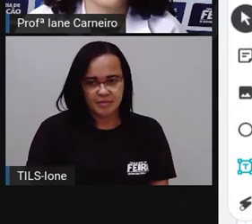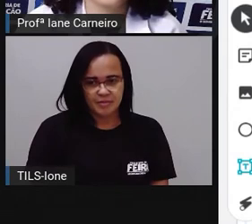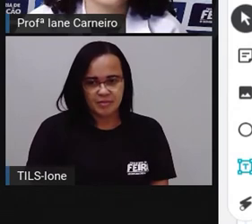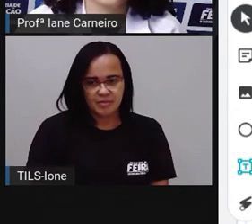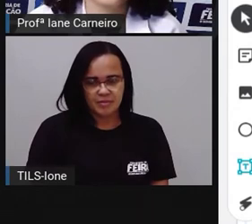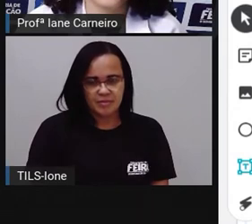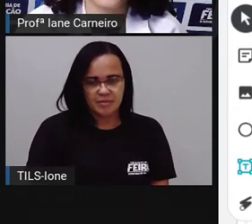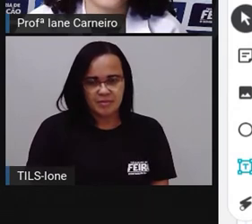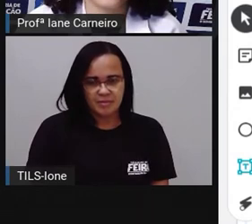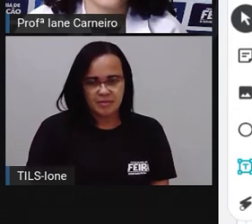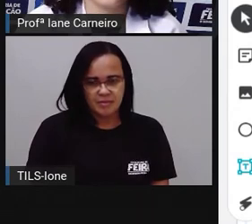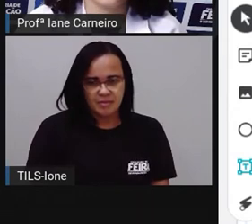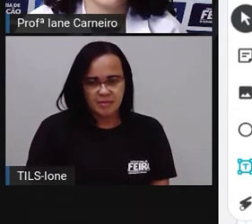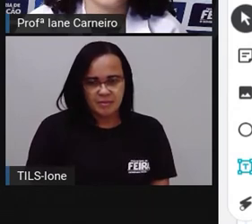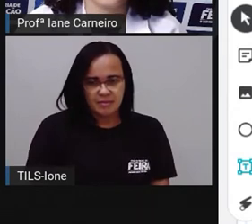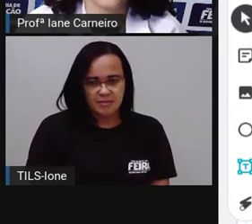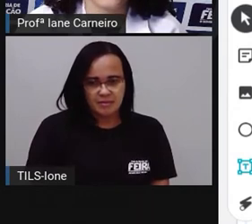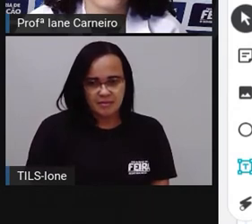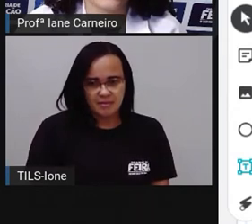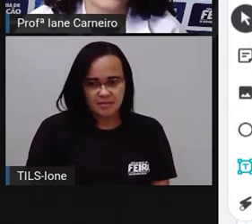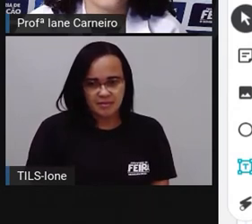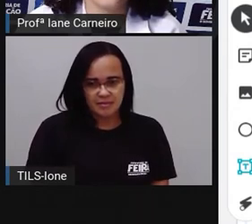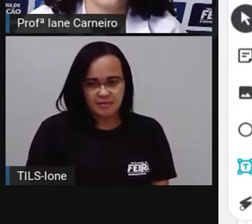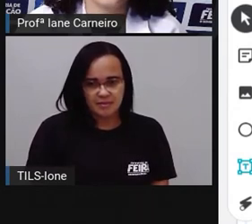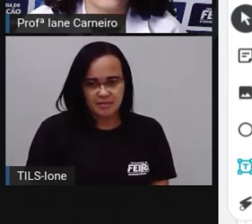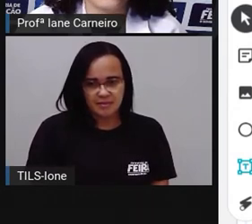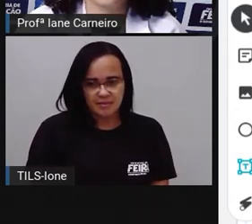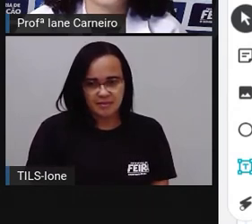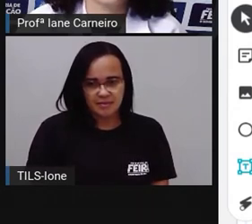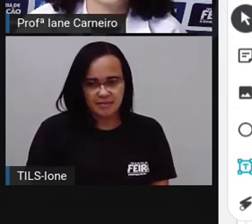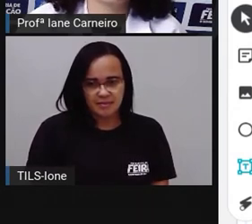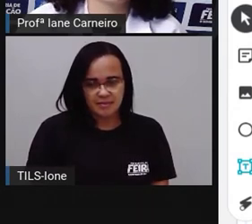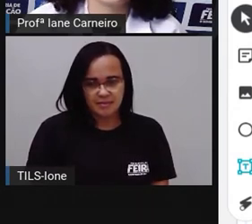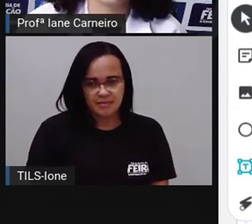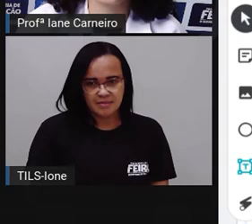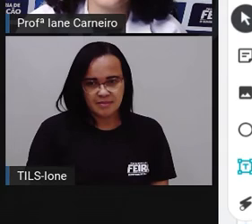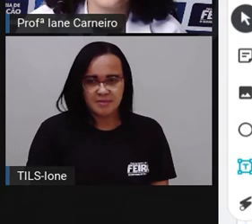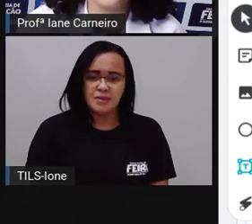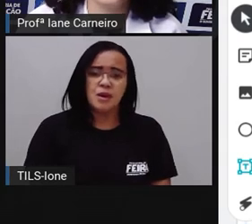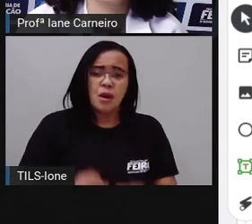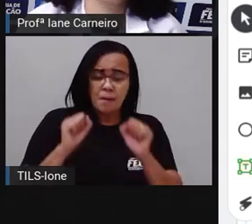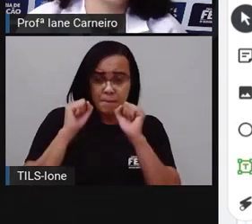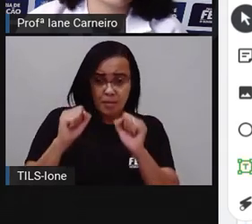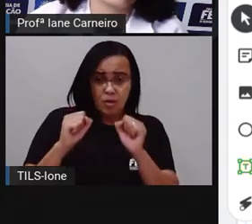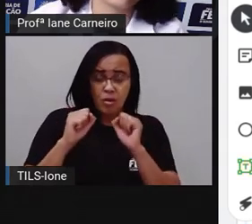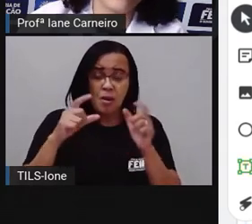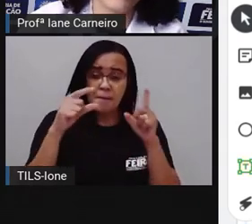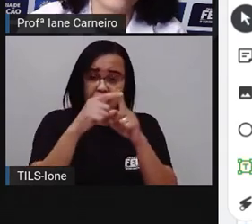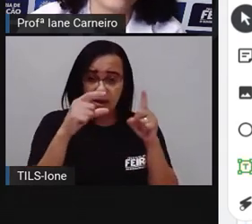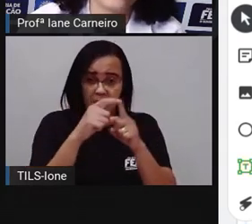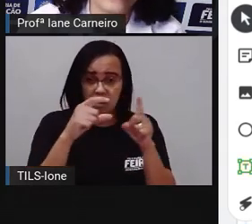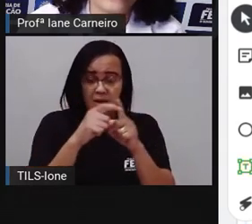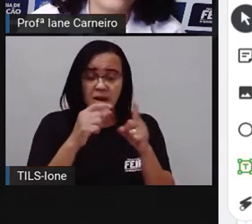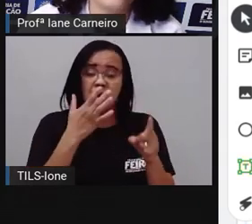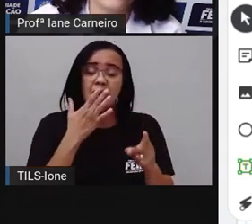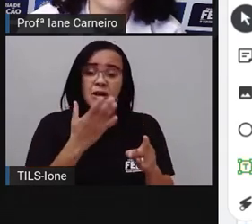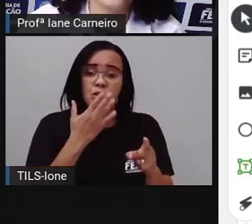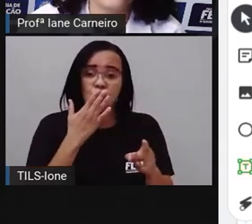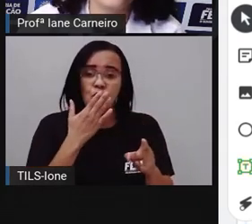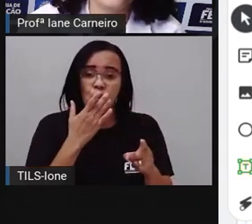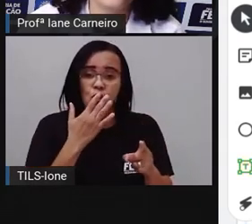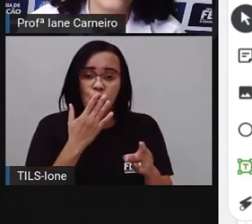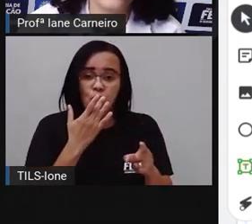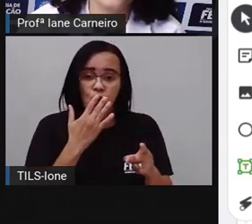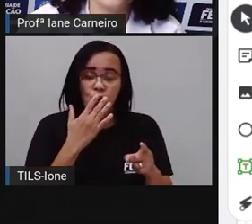Você pode, é, colocar, ó, a palavra da cor que você tá querendo representar, né, você